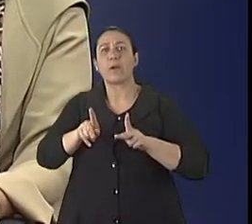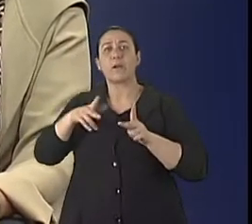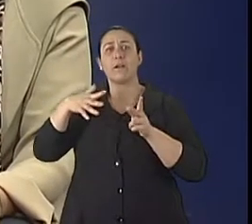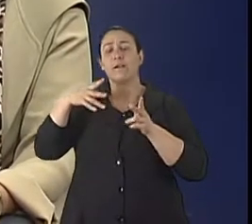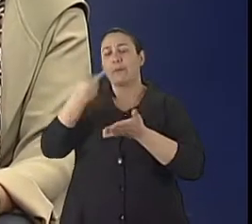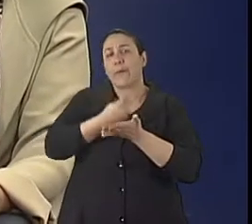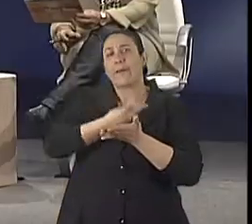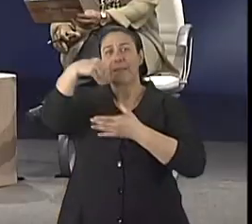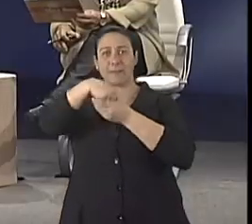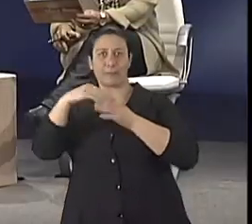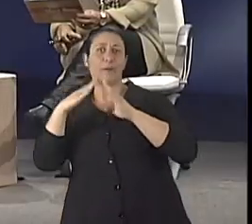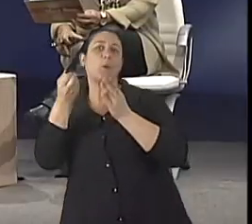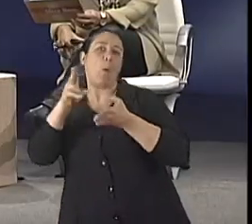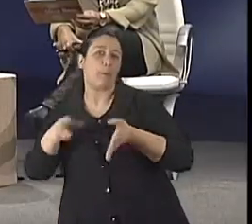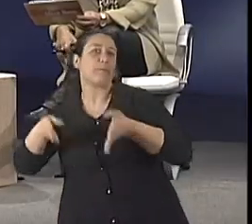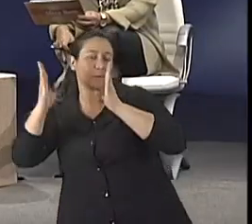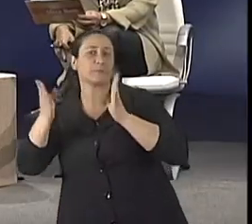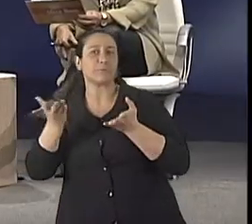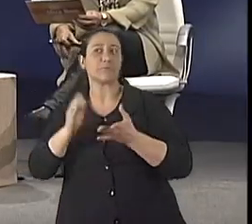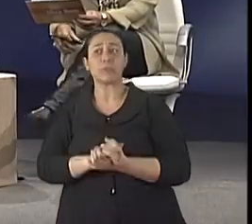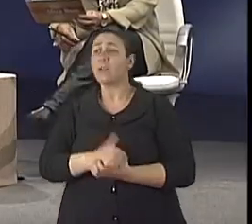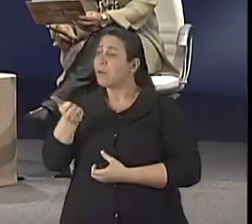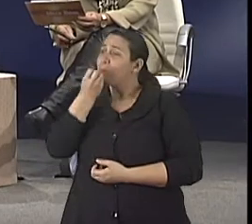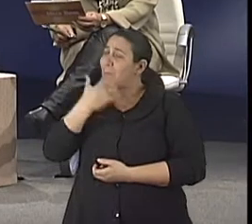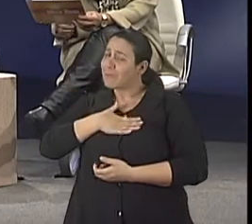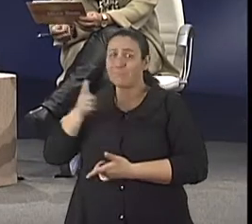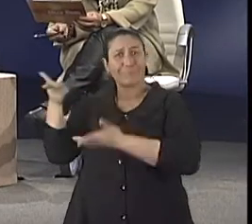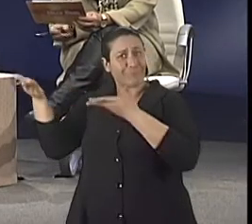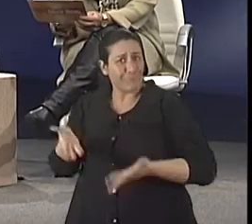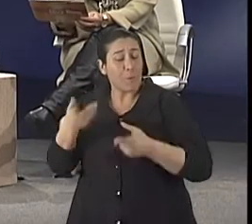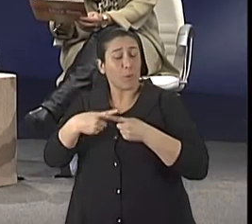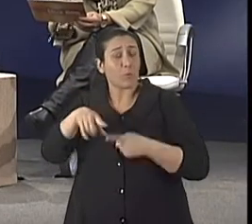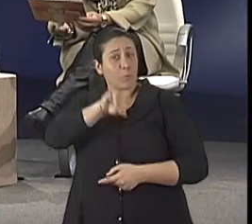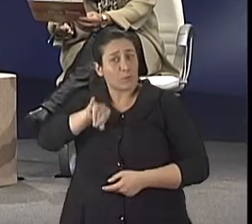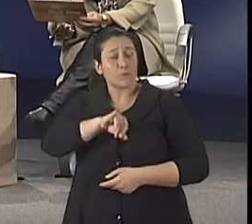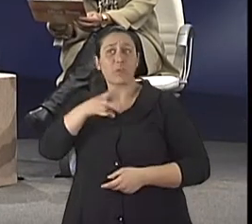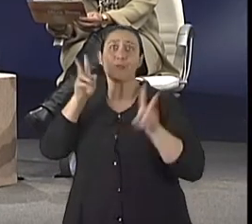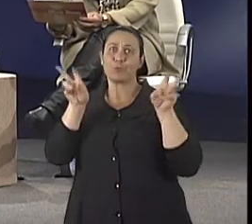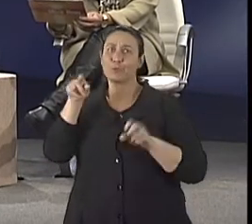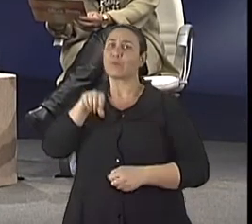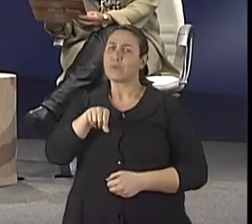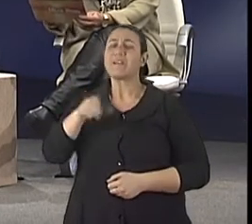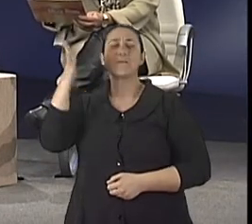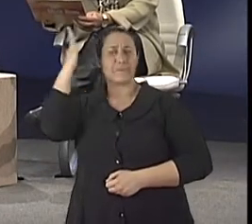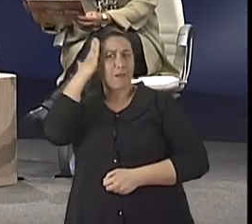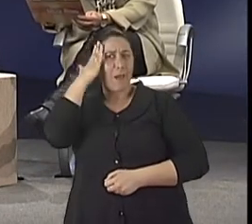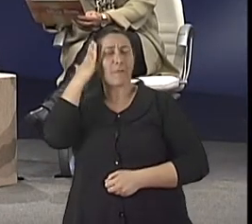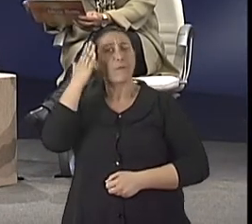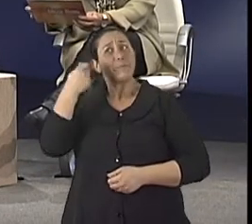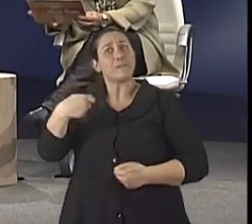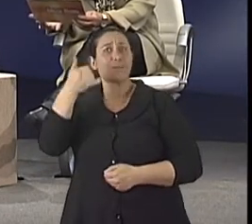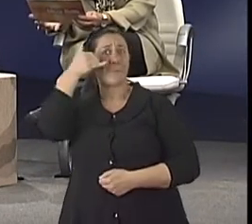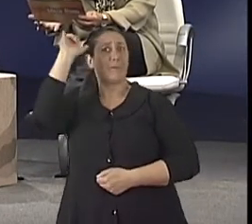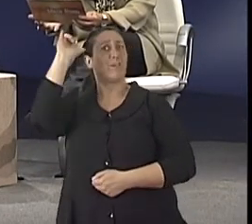Daniela, que prazer te ter no programa uma especialista da área para que a gente possa tratar este assunto tão importante porque a gente sabe que a prevenção